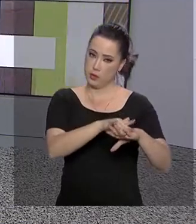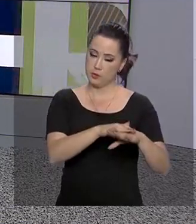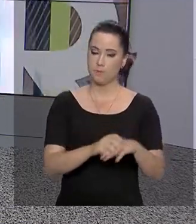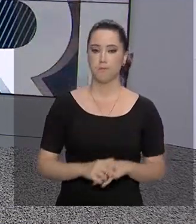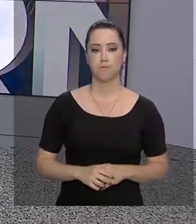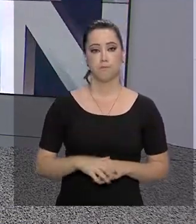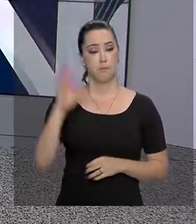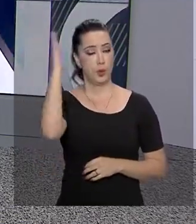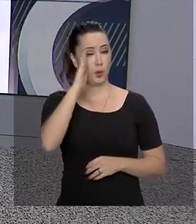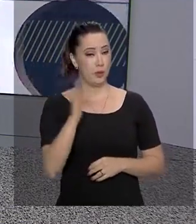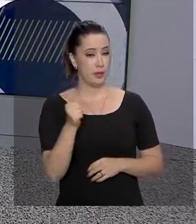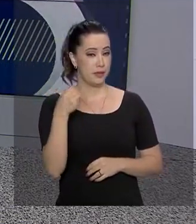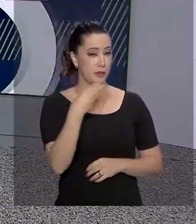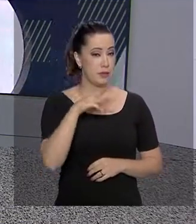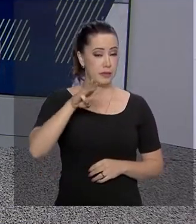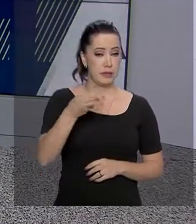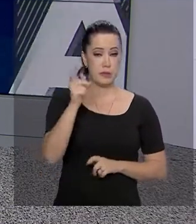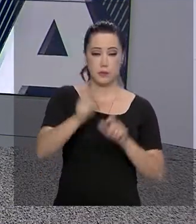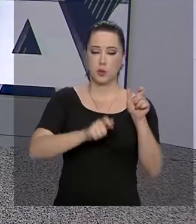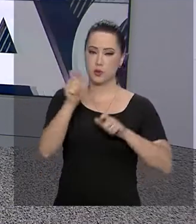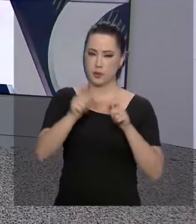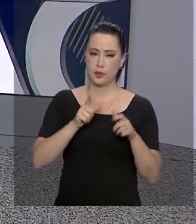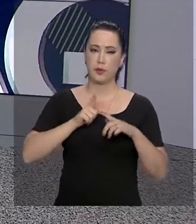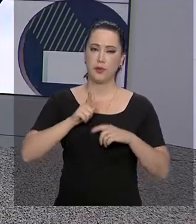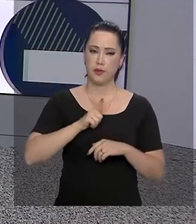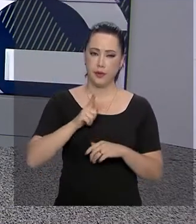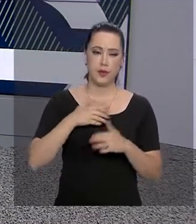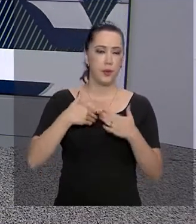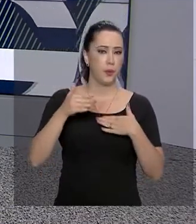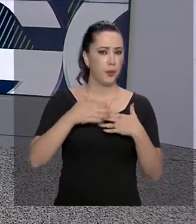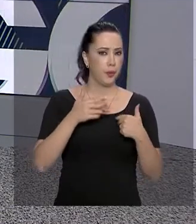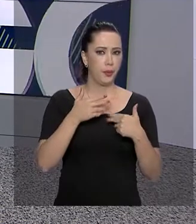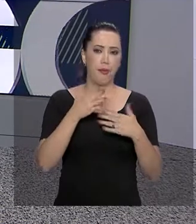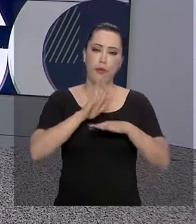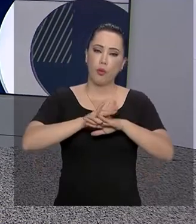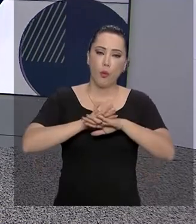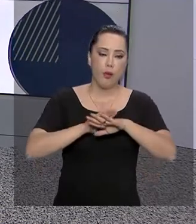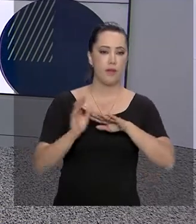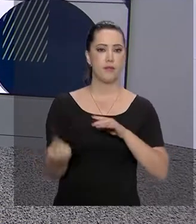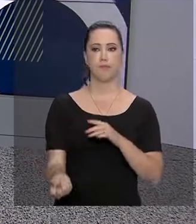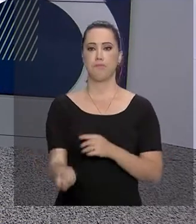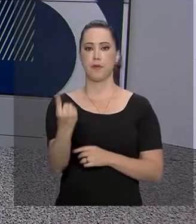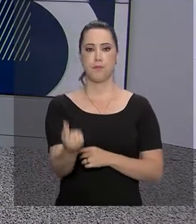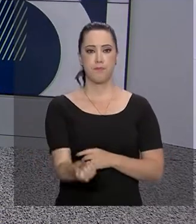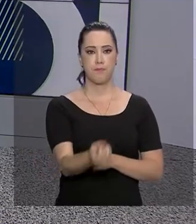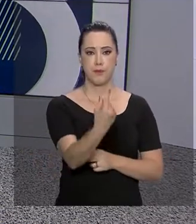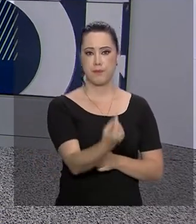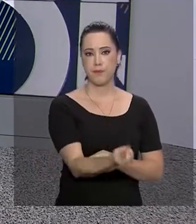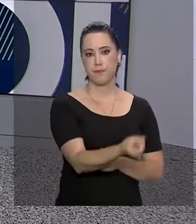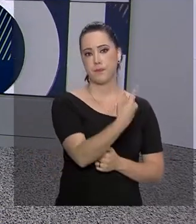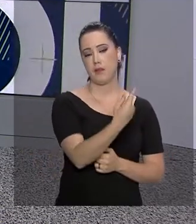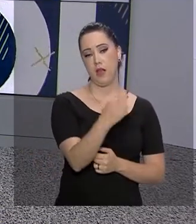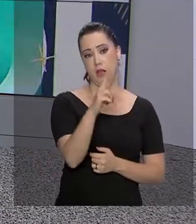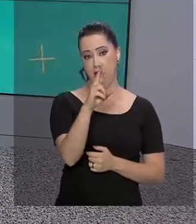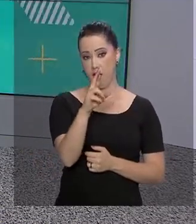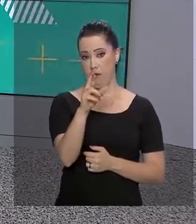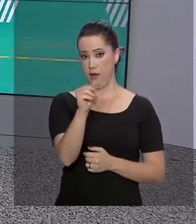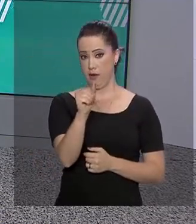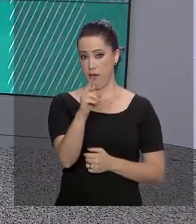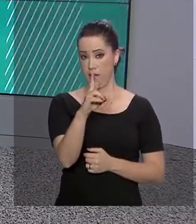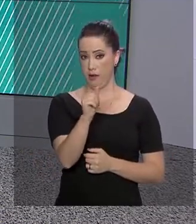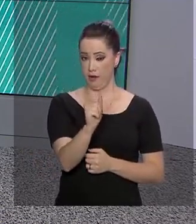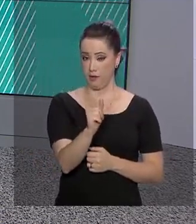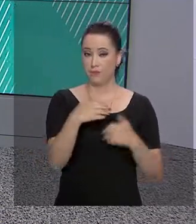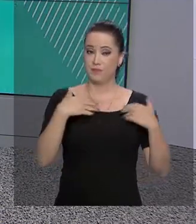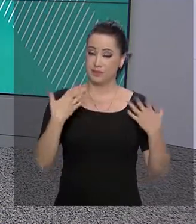estima-se que 13 milhões de pessoas sofrem com algum tipo de doença rara. Os desafios e as políticas públicas